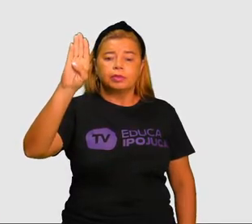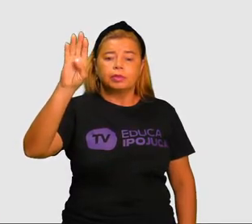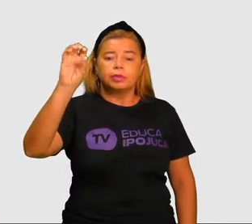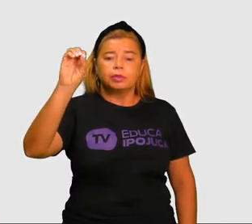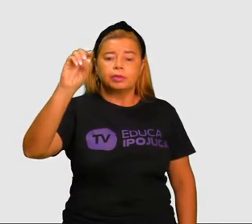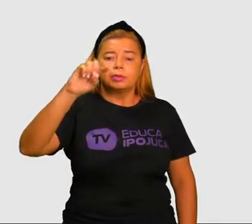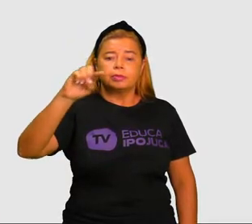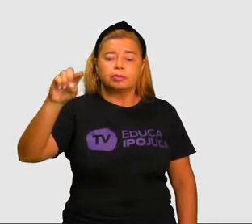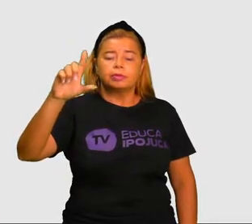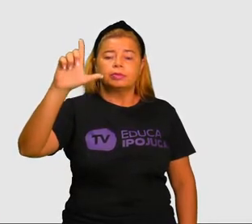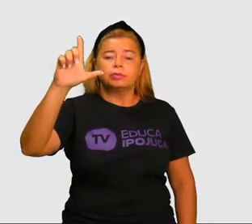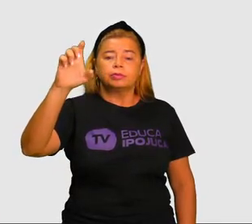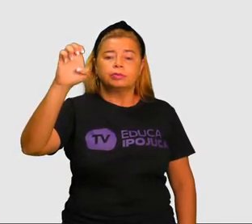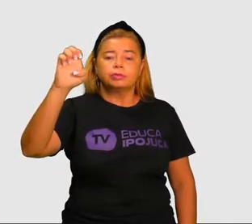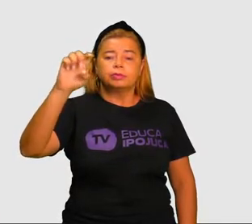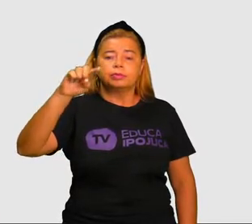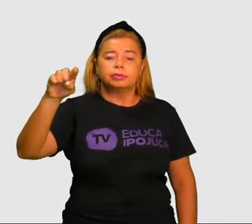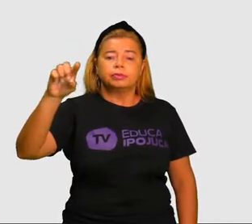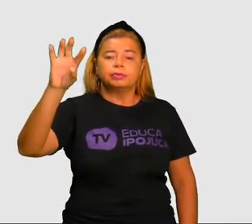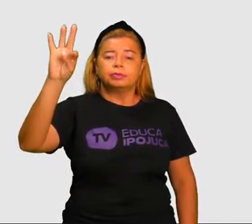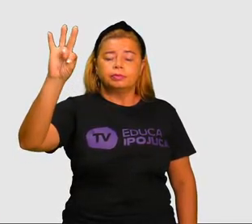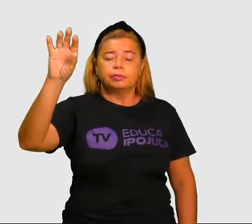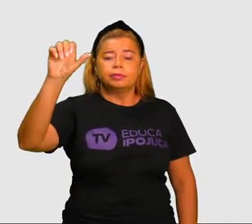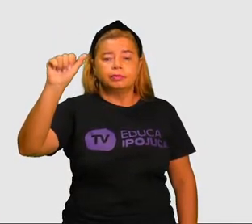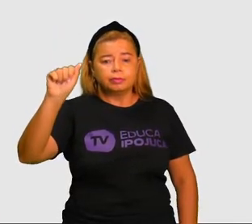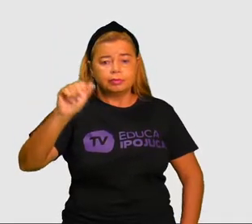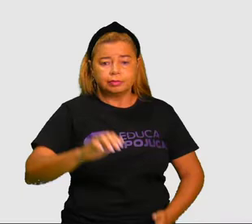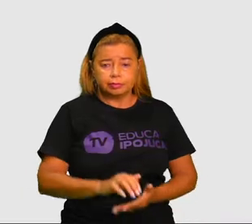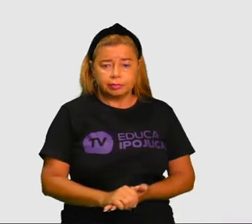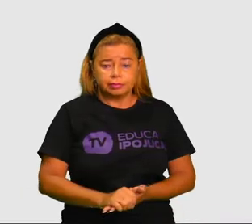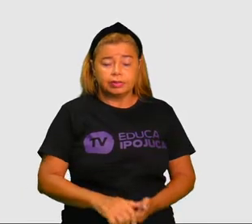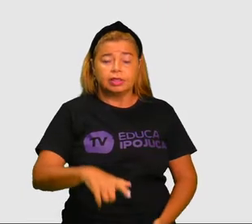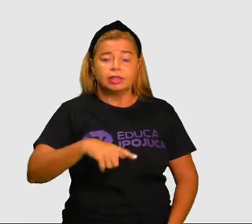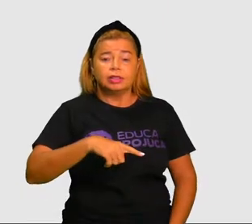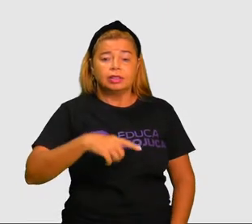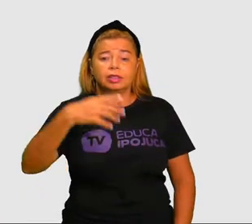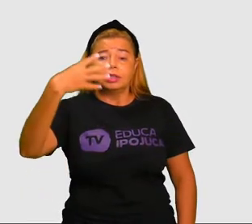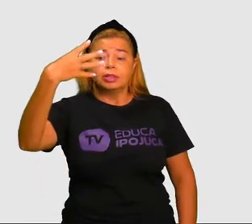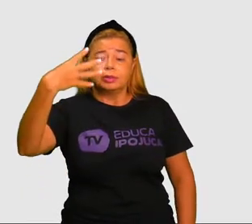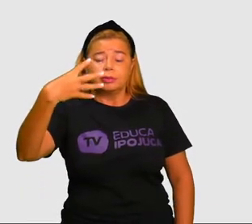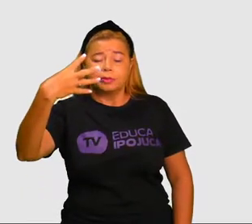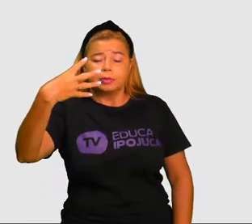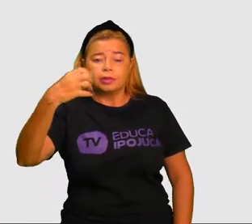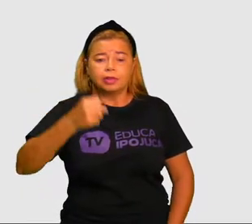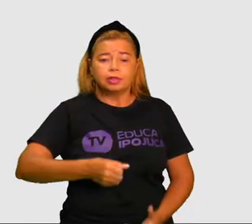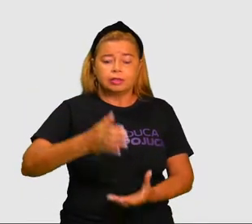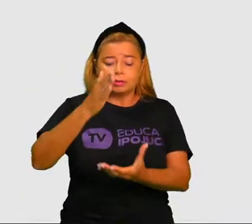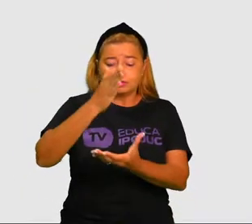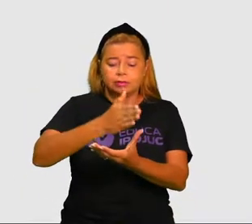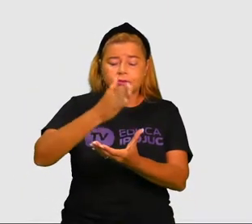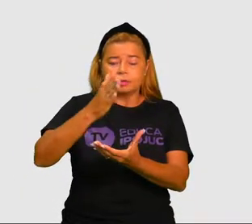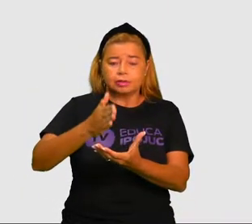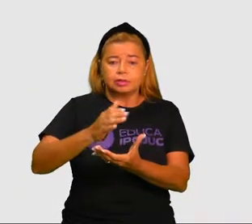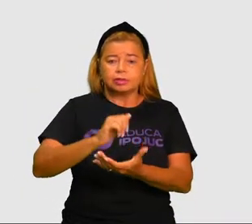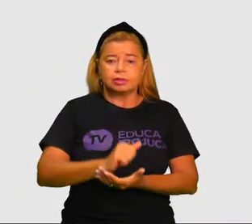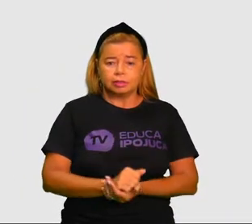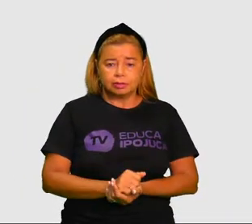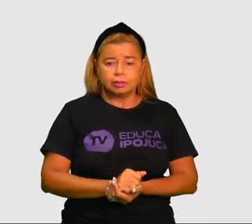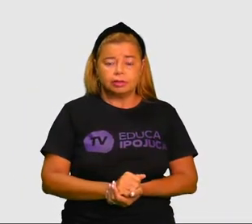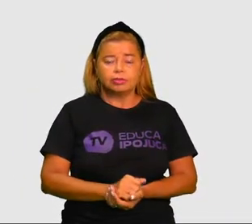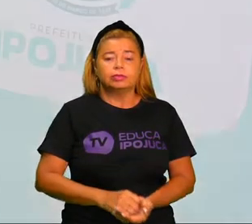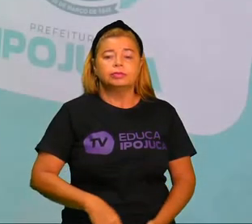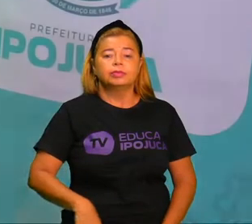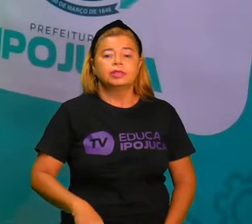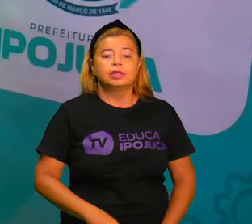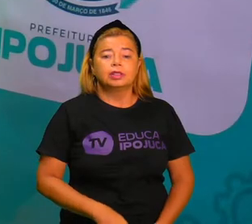quatro vezes. Ou palavras que tenha mais sílabas. Aqui. Rinoceronte.